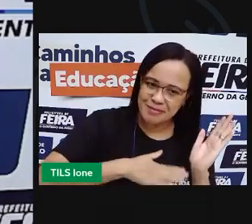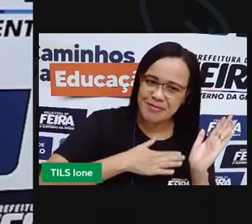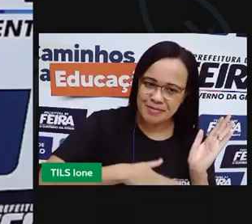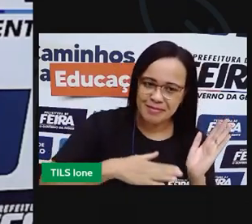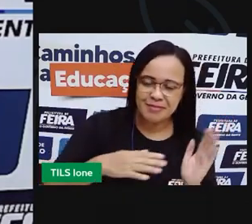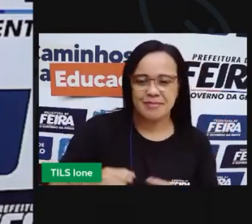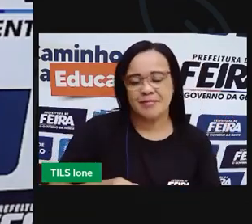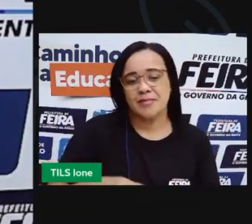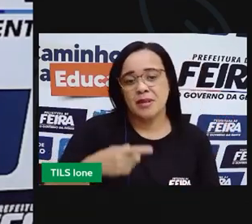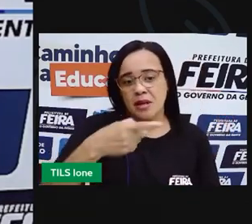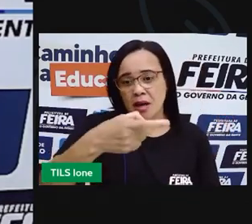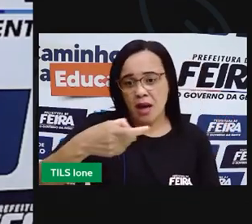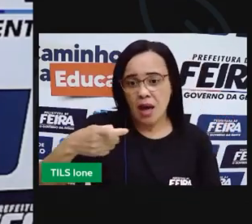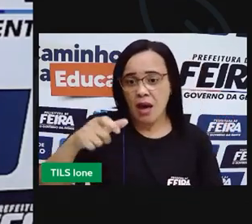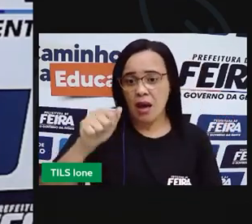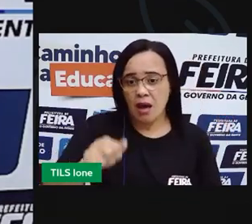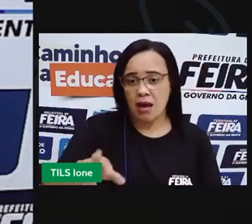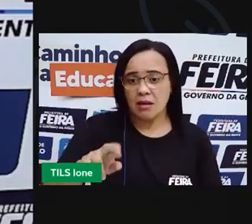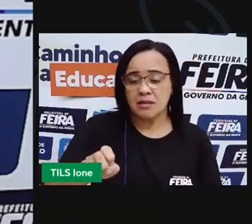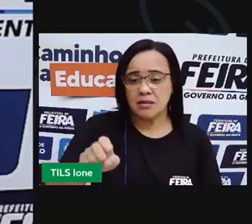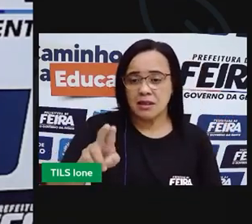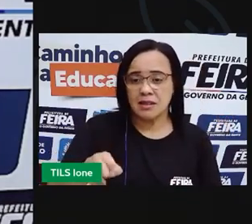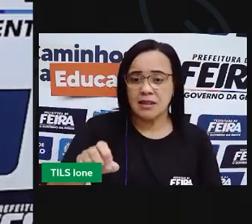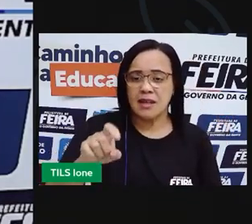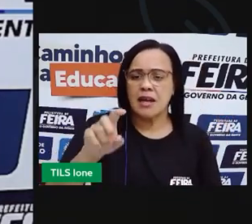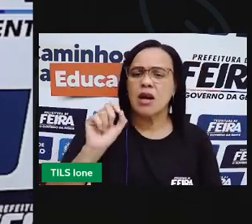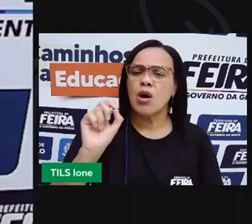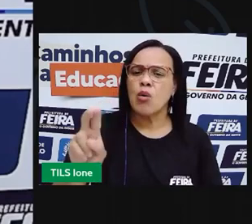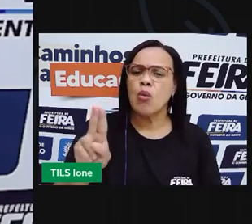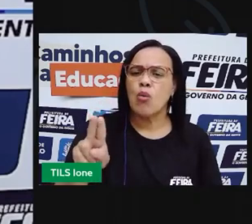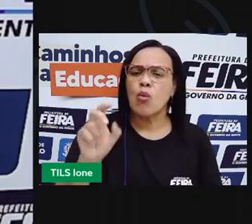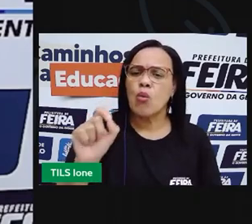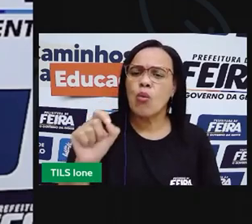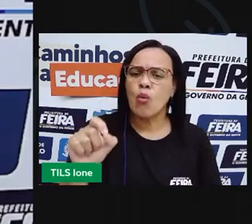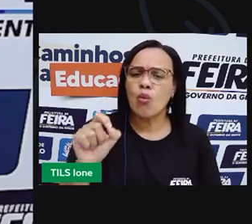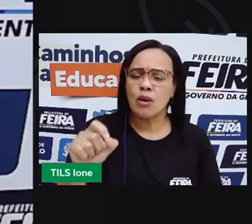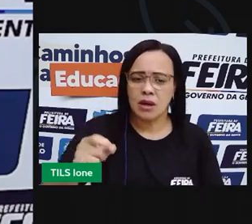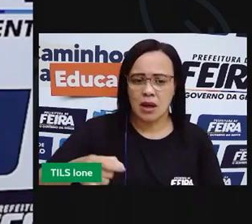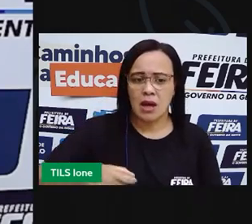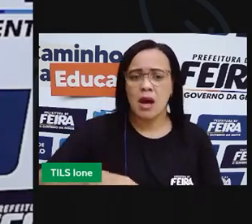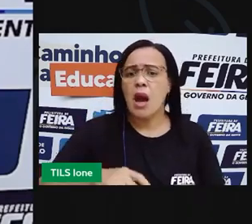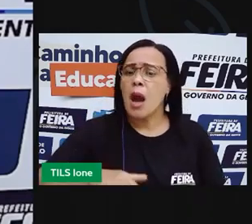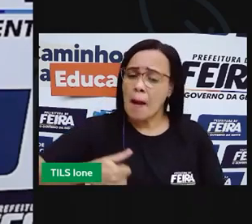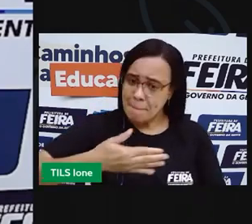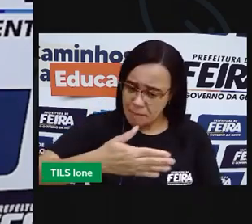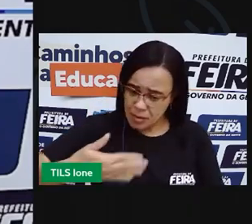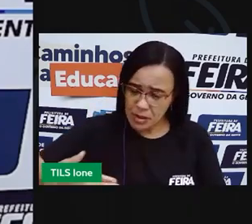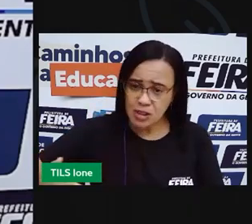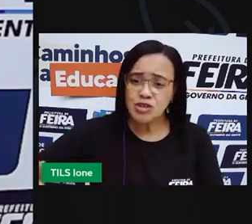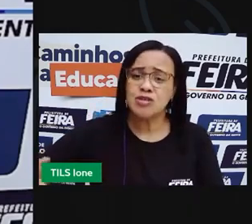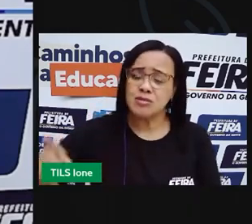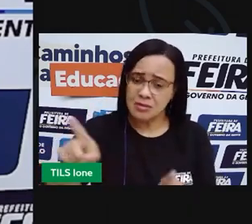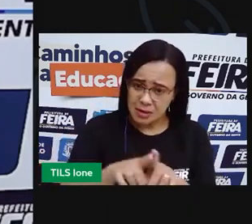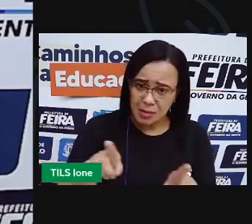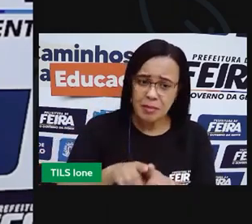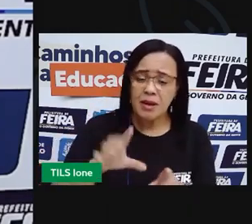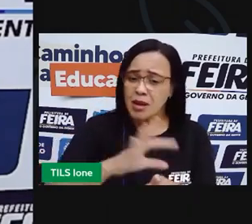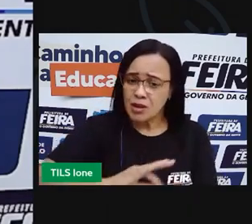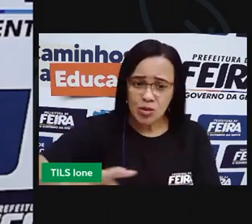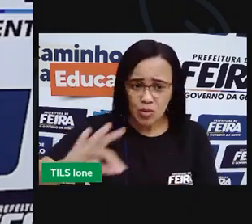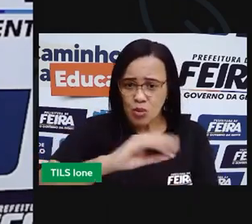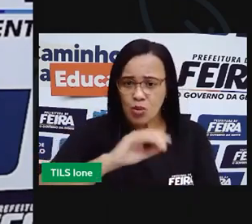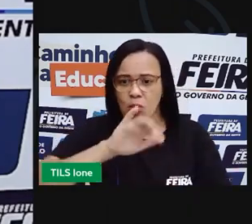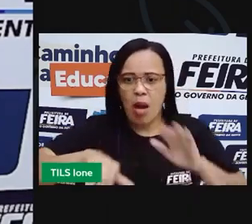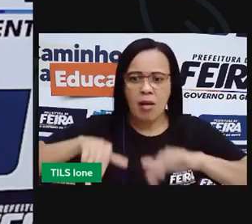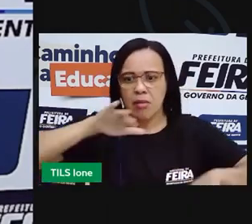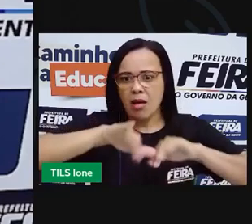Xarel. Olha só que cabeçudo, o xarel mora no mar, e como todos os peixes, não se canta